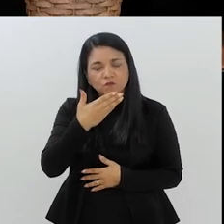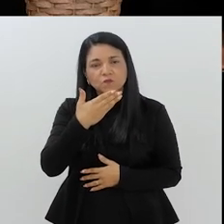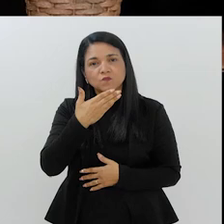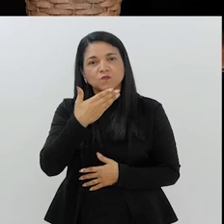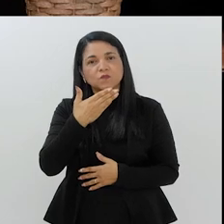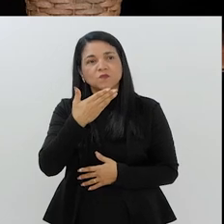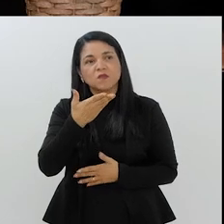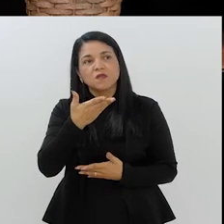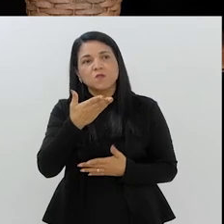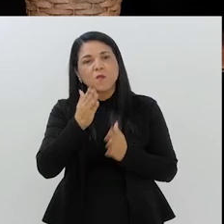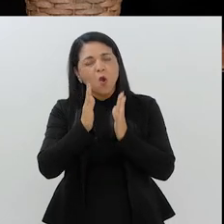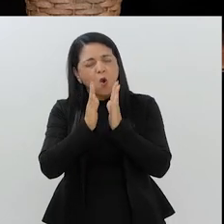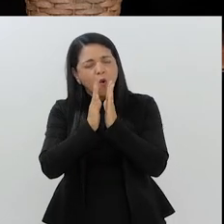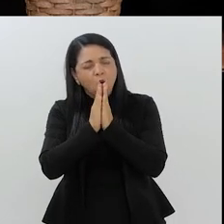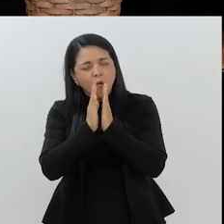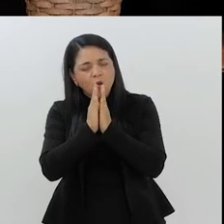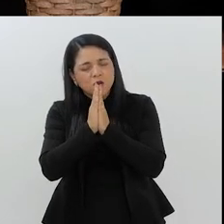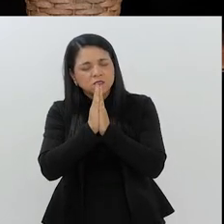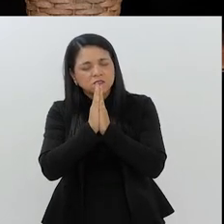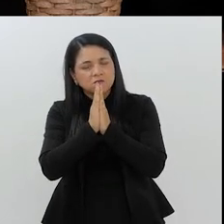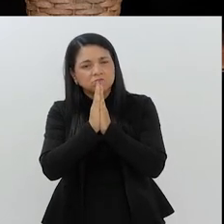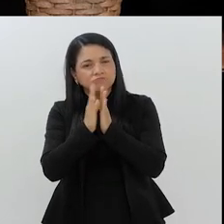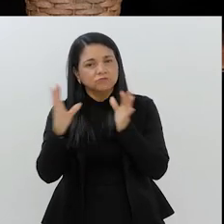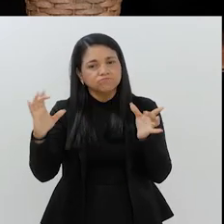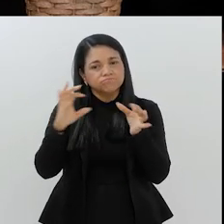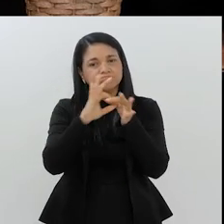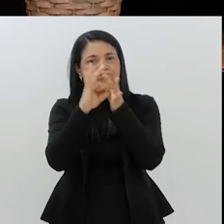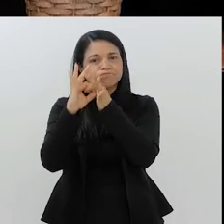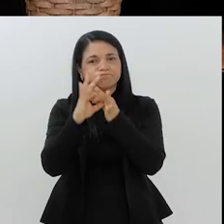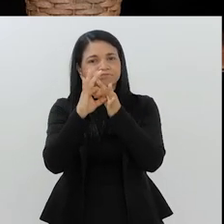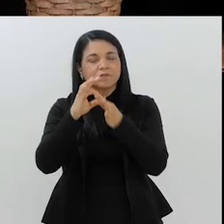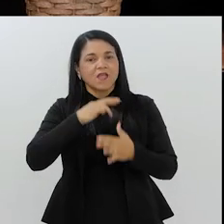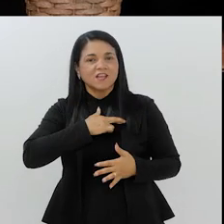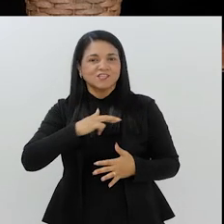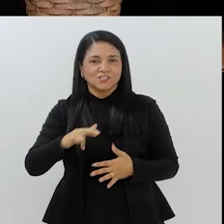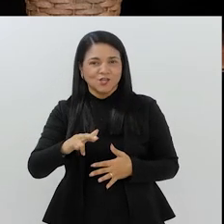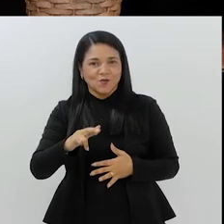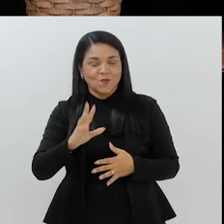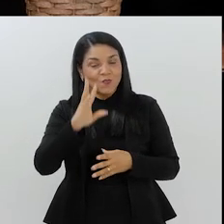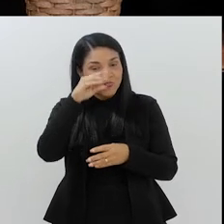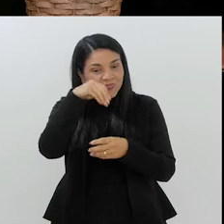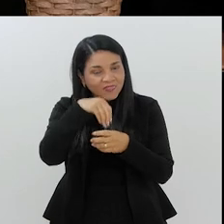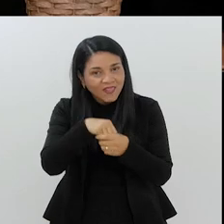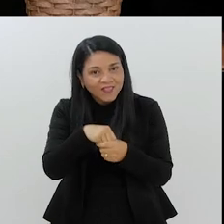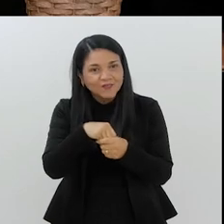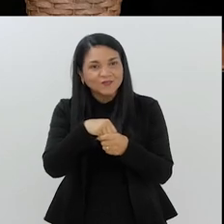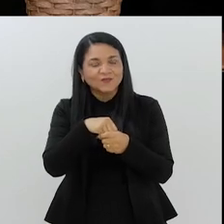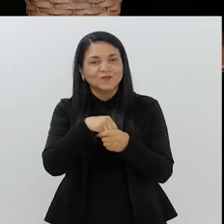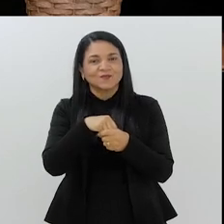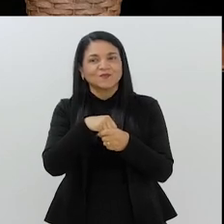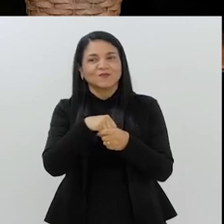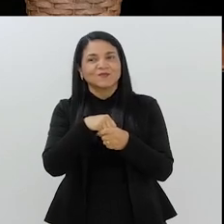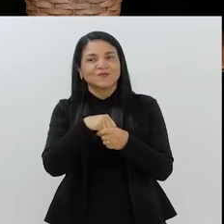oração interreligiosa, assim, cada um rezando dentro da